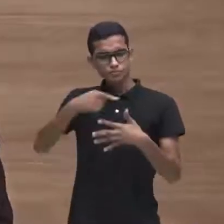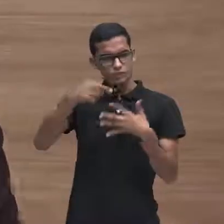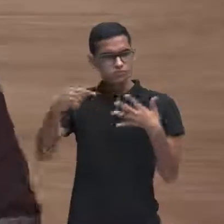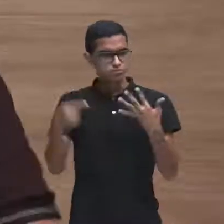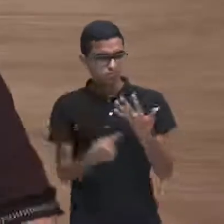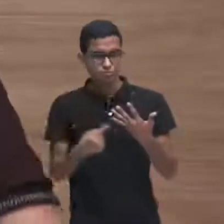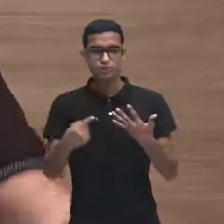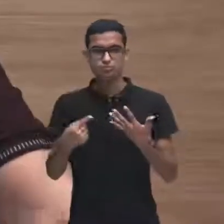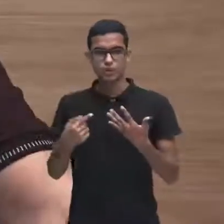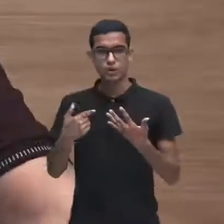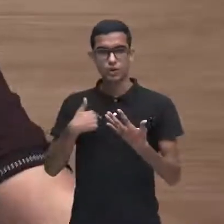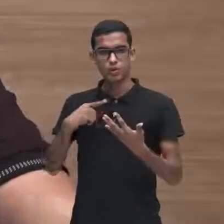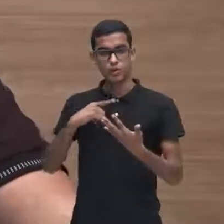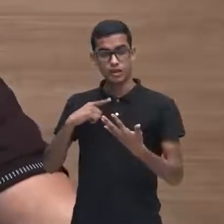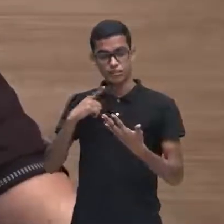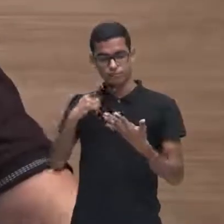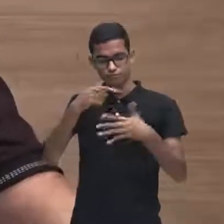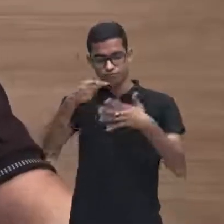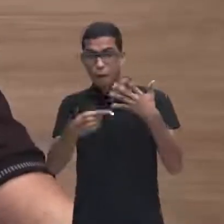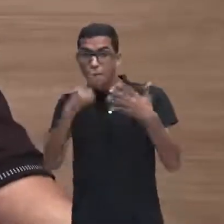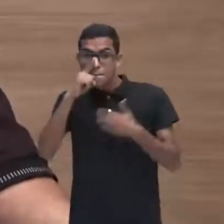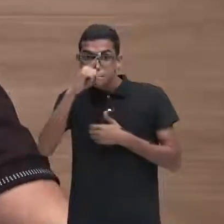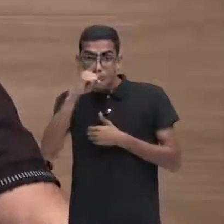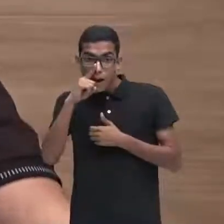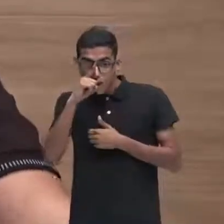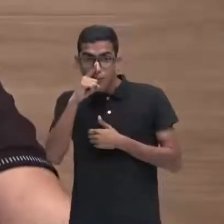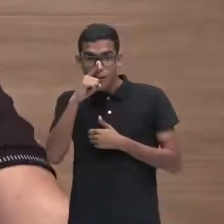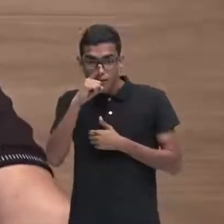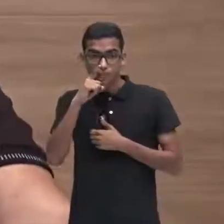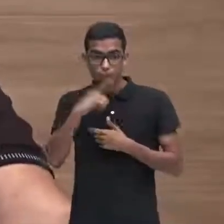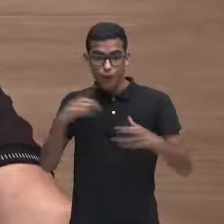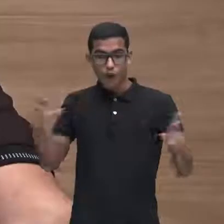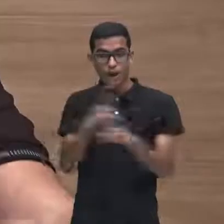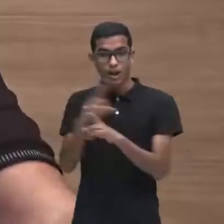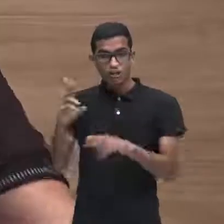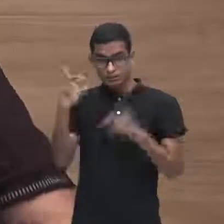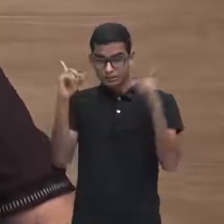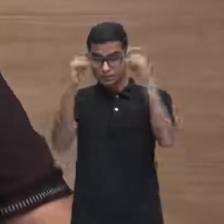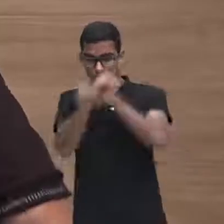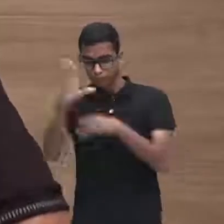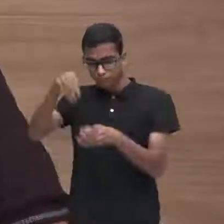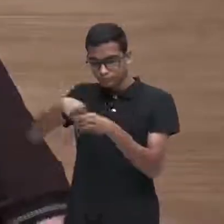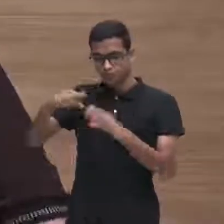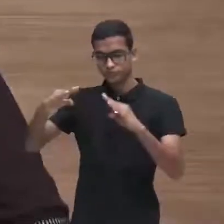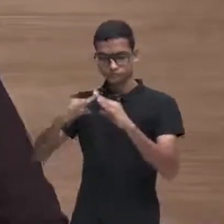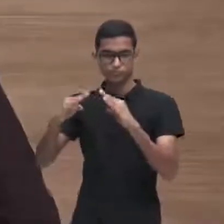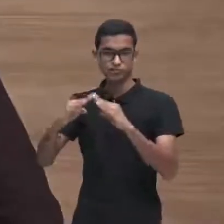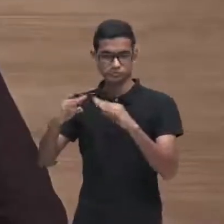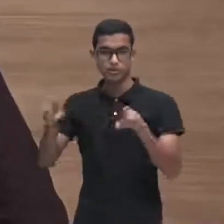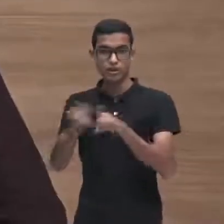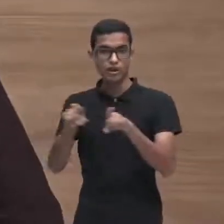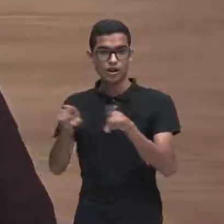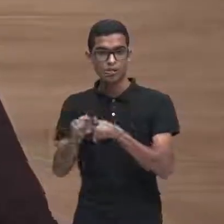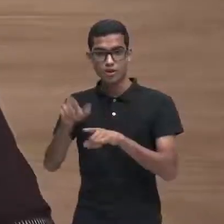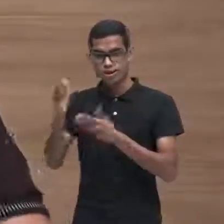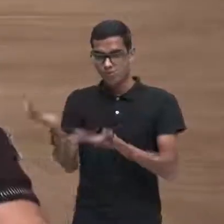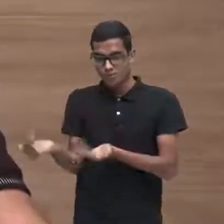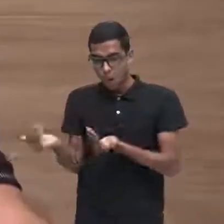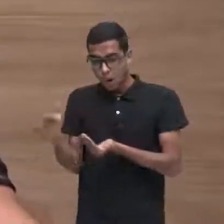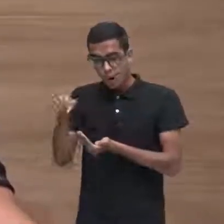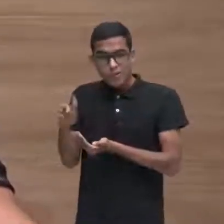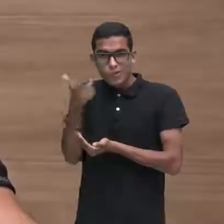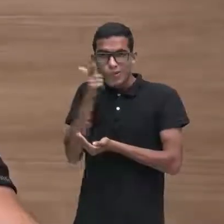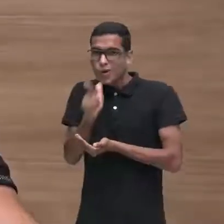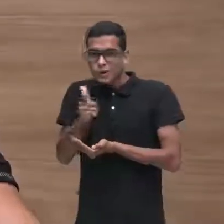não é? São relações difíceis dentro de casa, são com os quais o adolescente não consegue